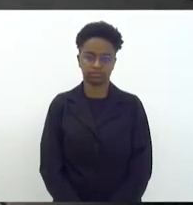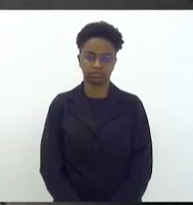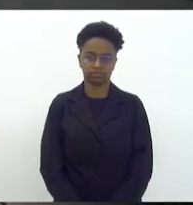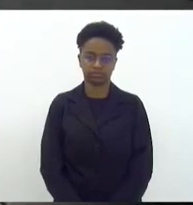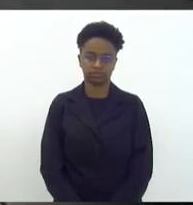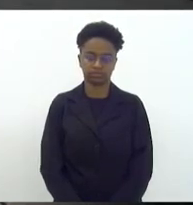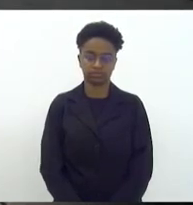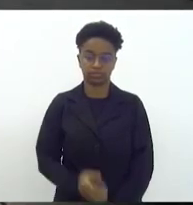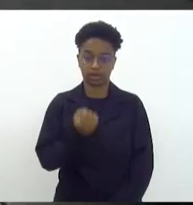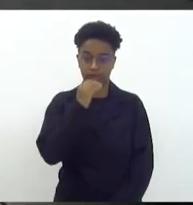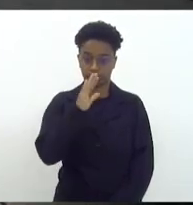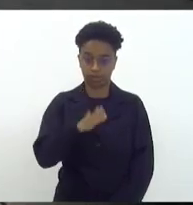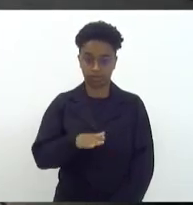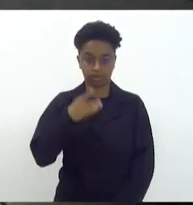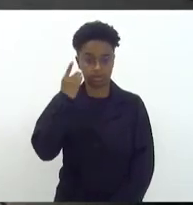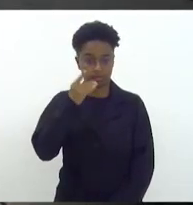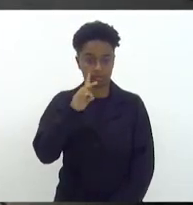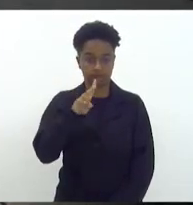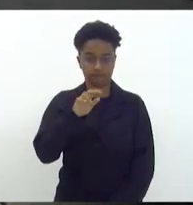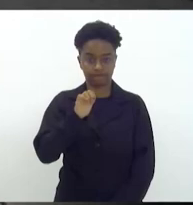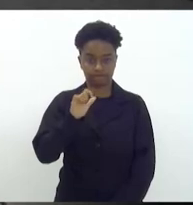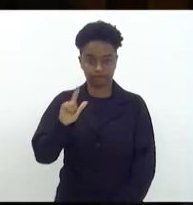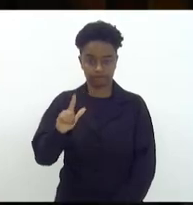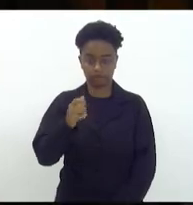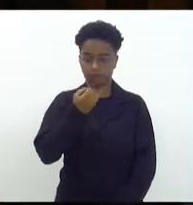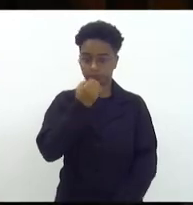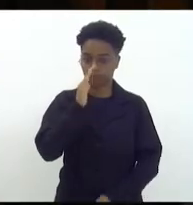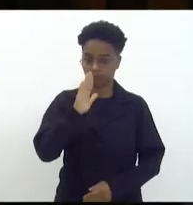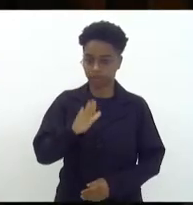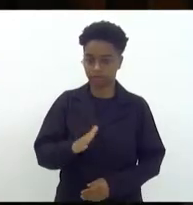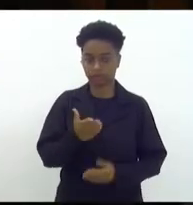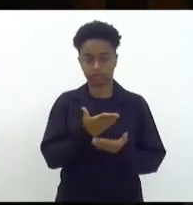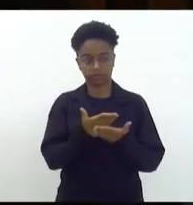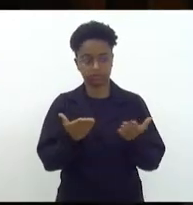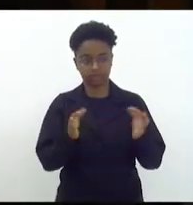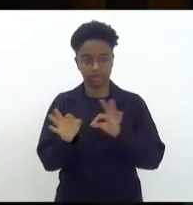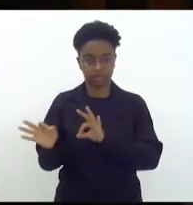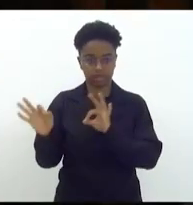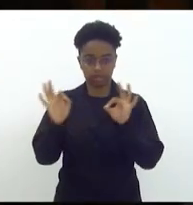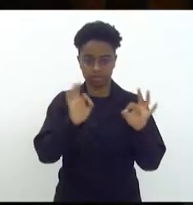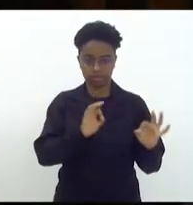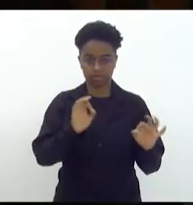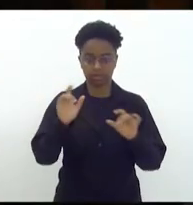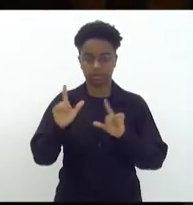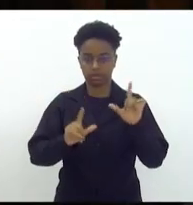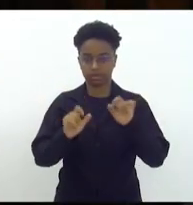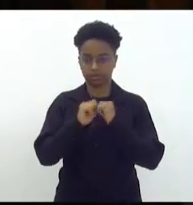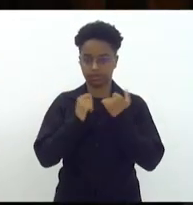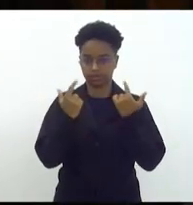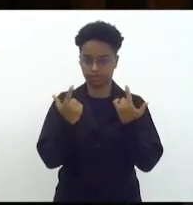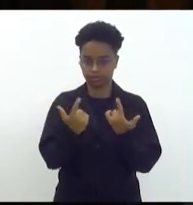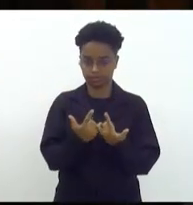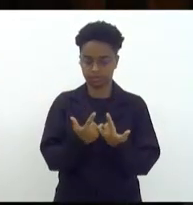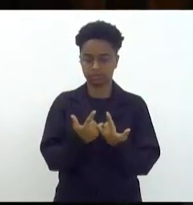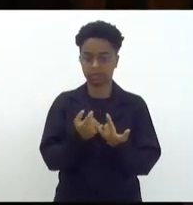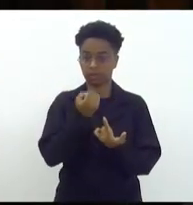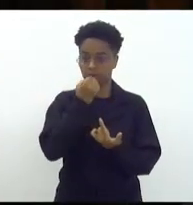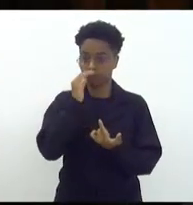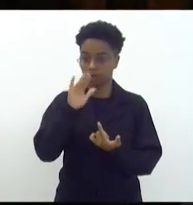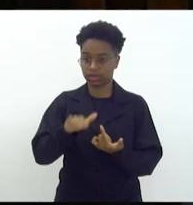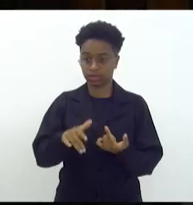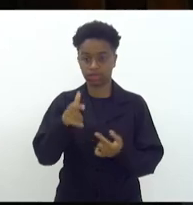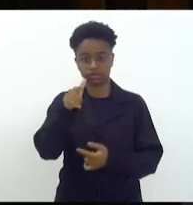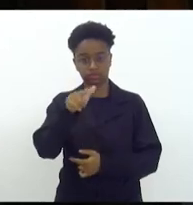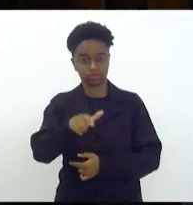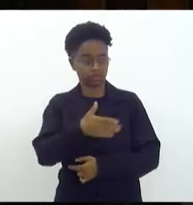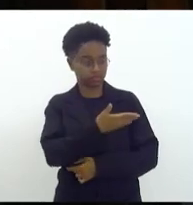boa tarde deputado Val boa tarde a todos que nos assistem pela TV Alerj e boa tarde mais